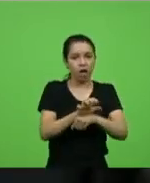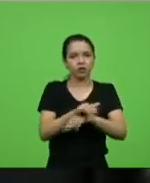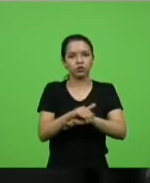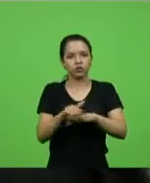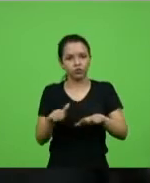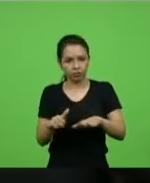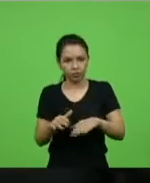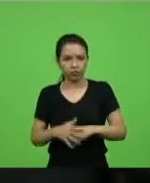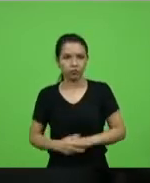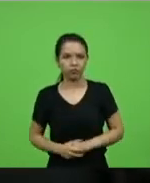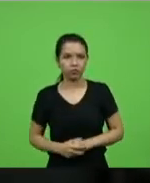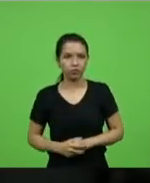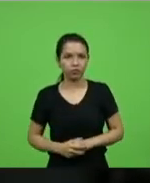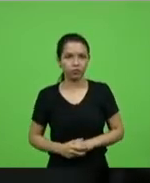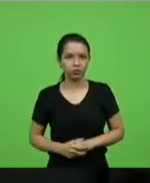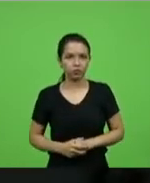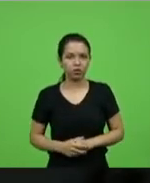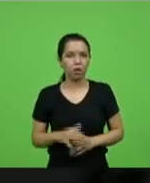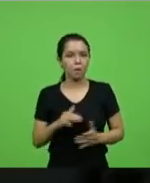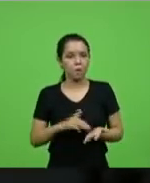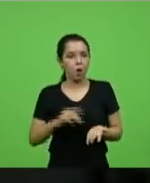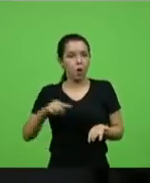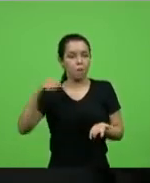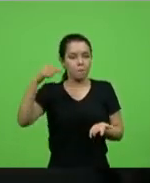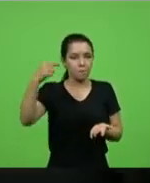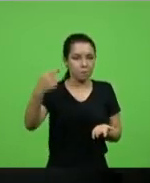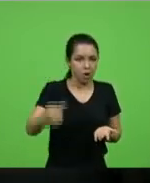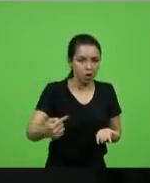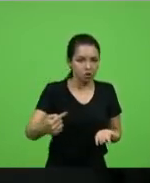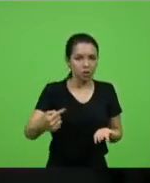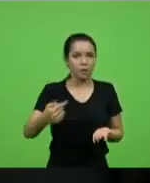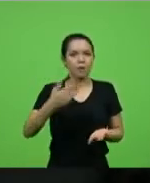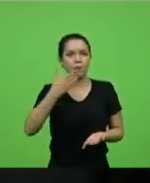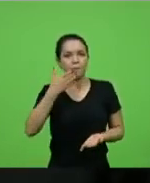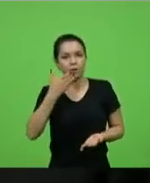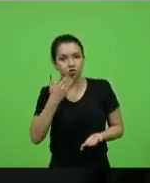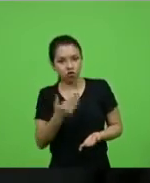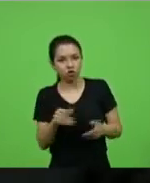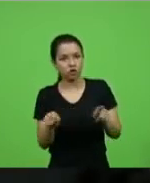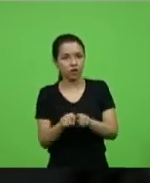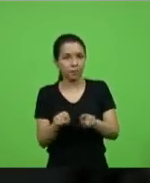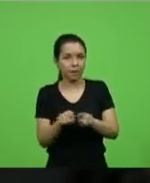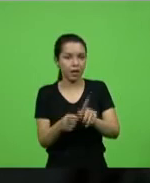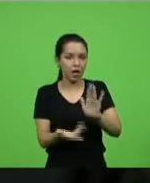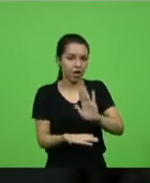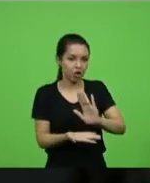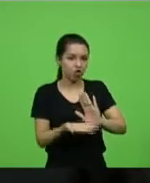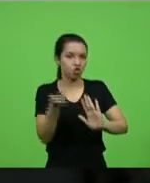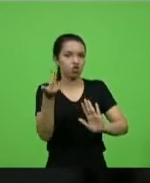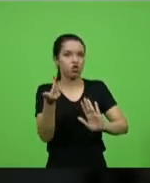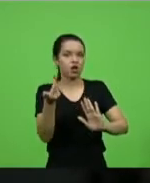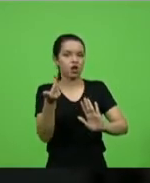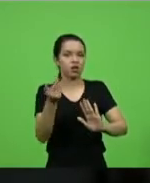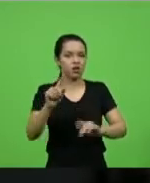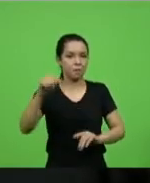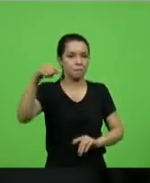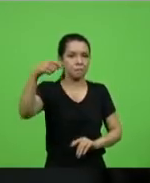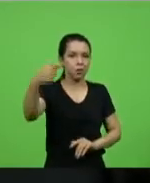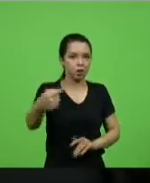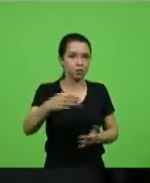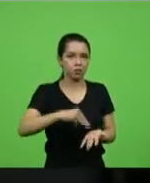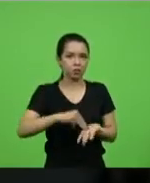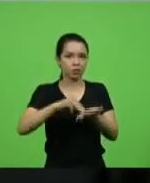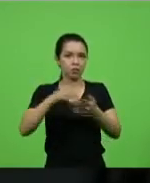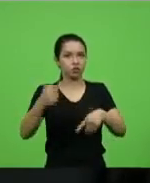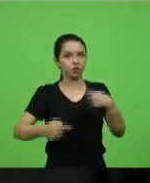é a moção próxima, que eu vou pedir, presidente, já com toda a vênia, a retirada dessa moção a próxima que nós vamos discutir,